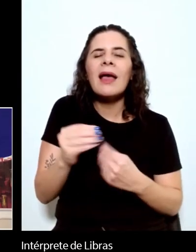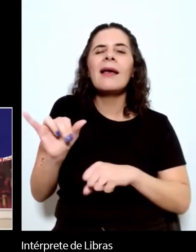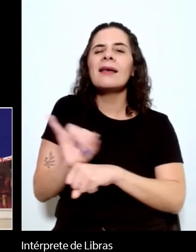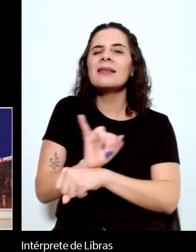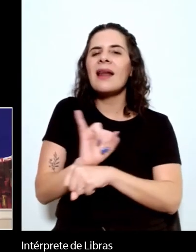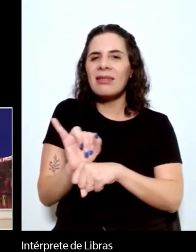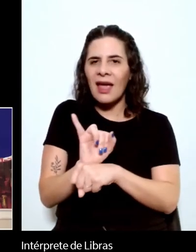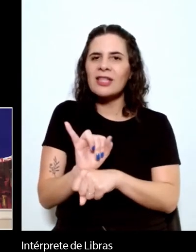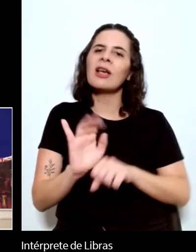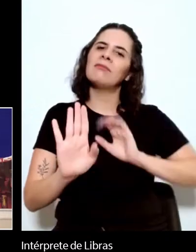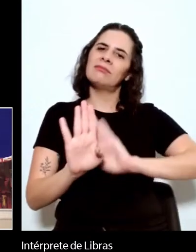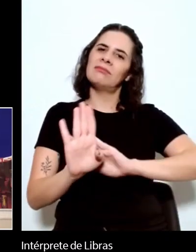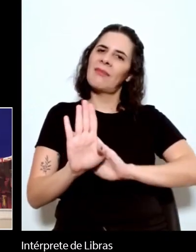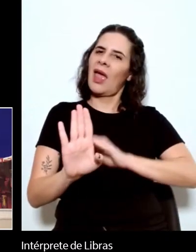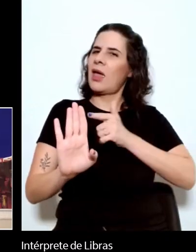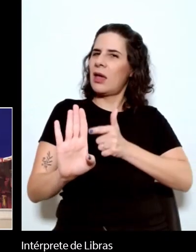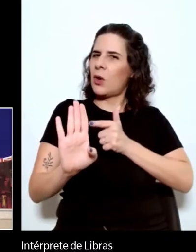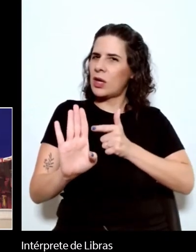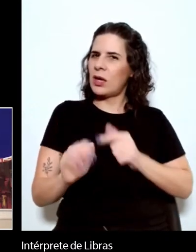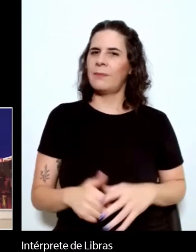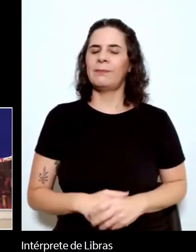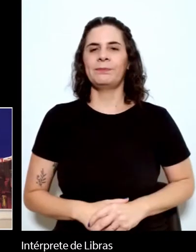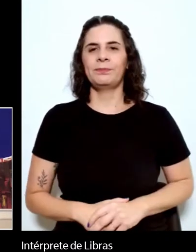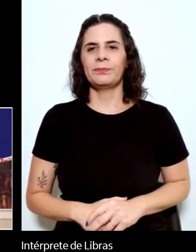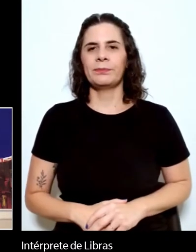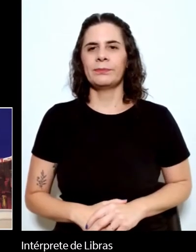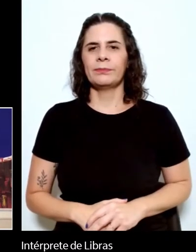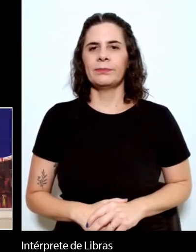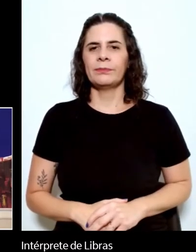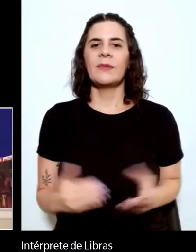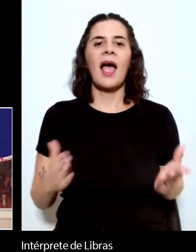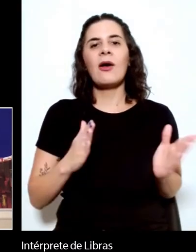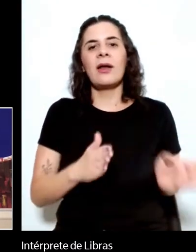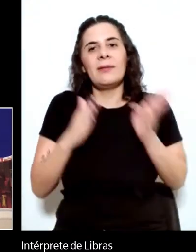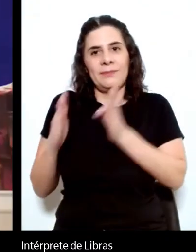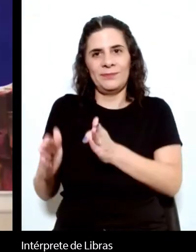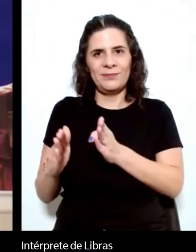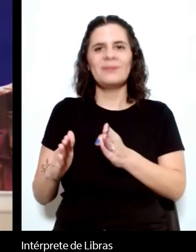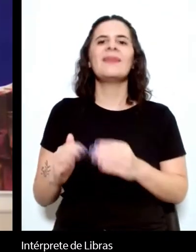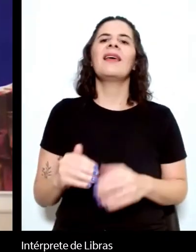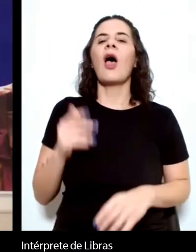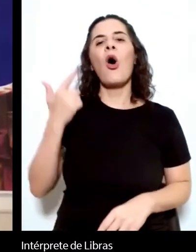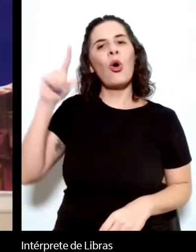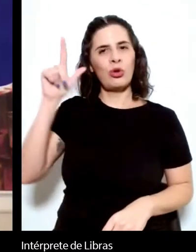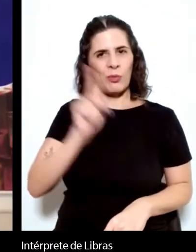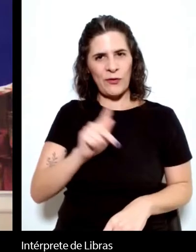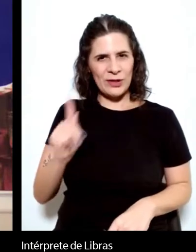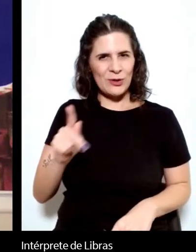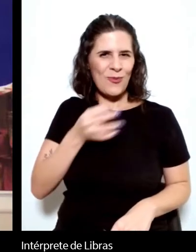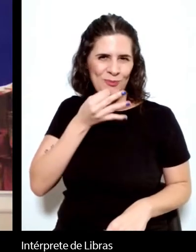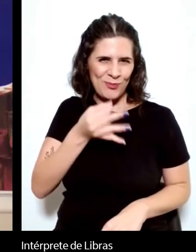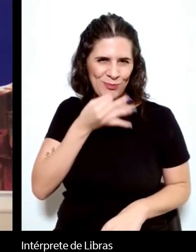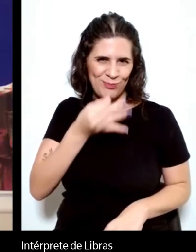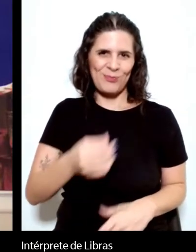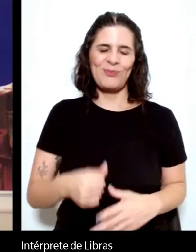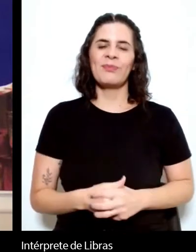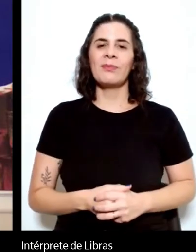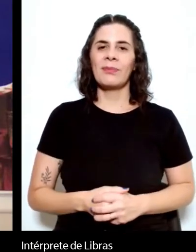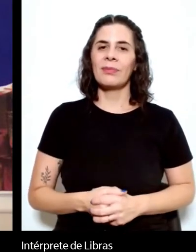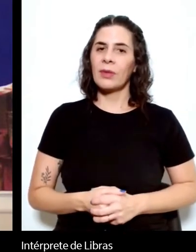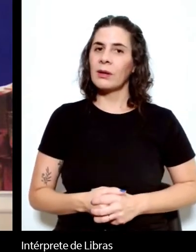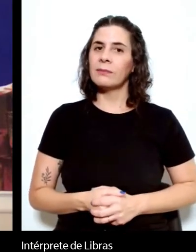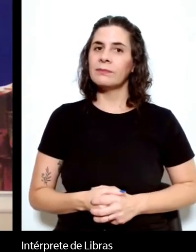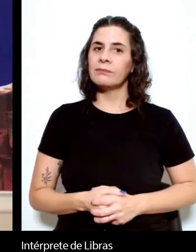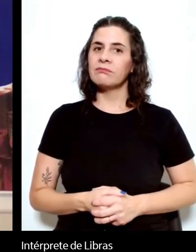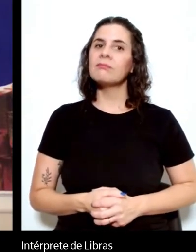Obrigado Ana Cláudia passo então a palavra ao David Jackson Eu acho que tem muito em comum começando